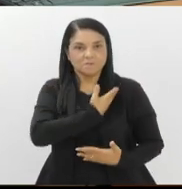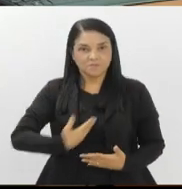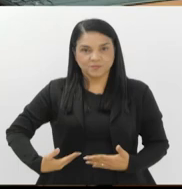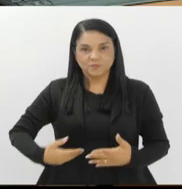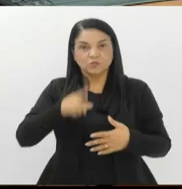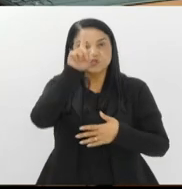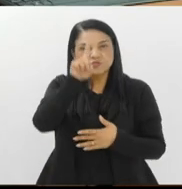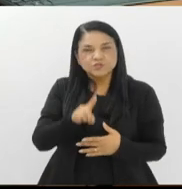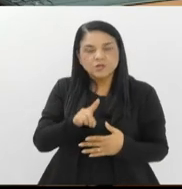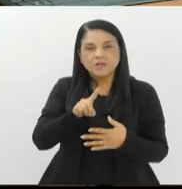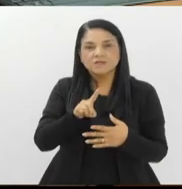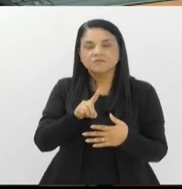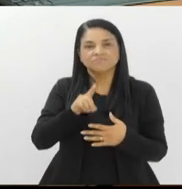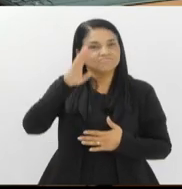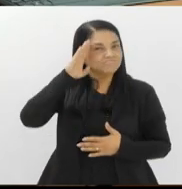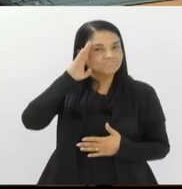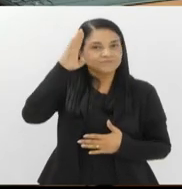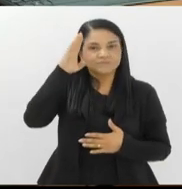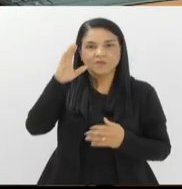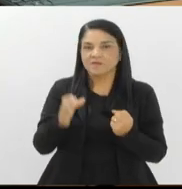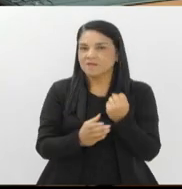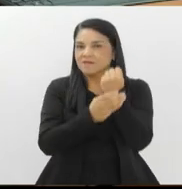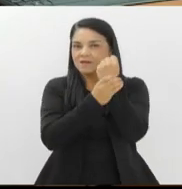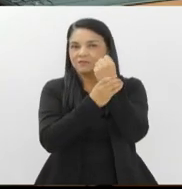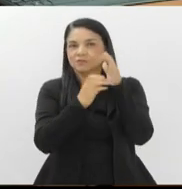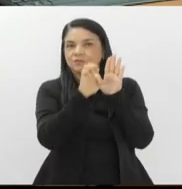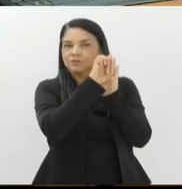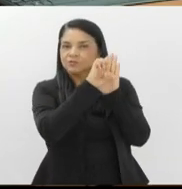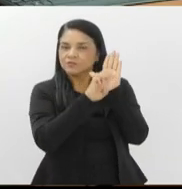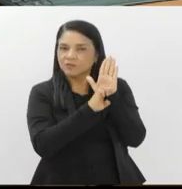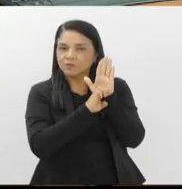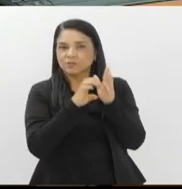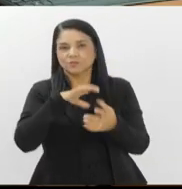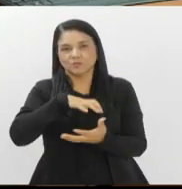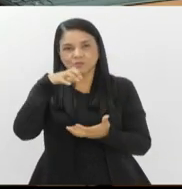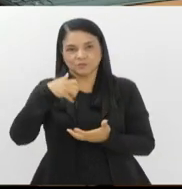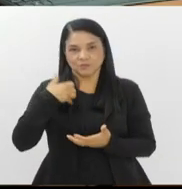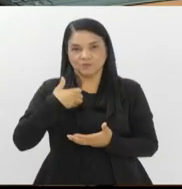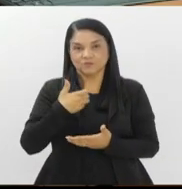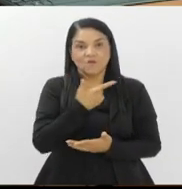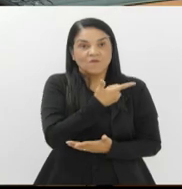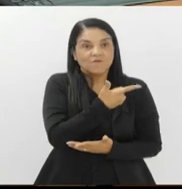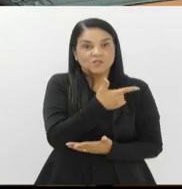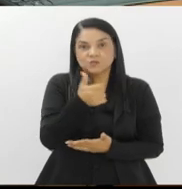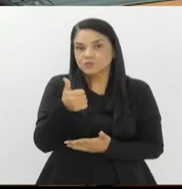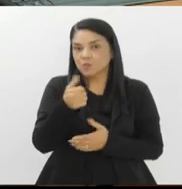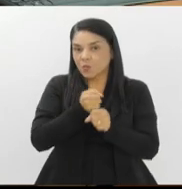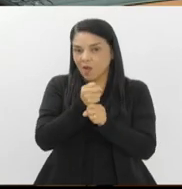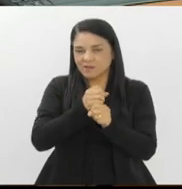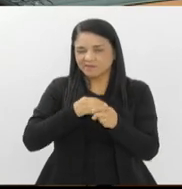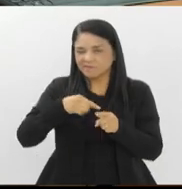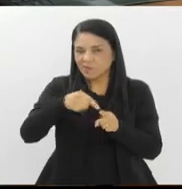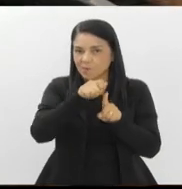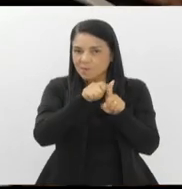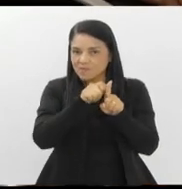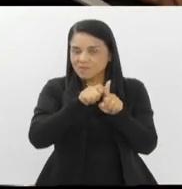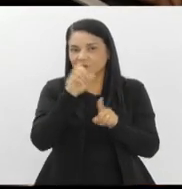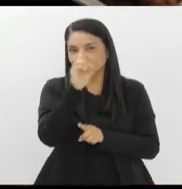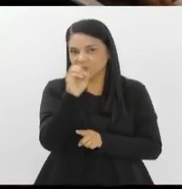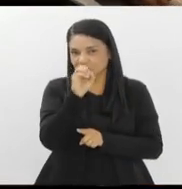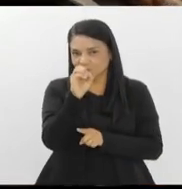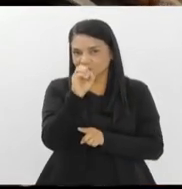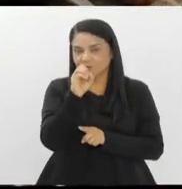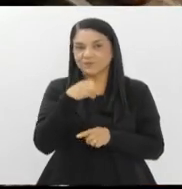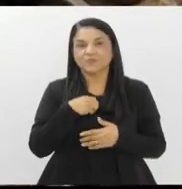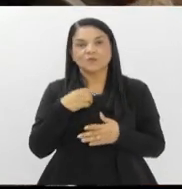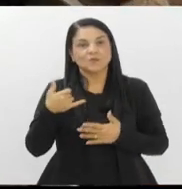aos direitos fundamentais garantidos no Estatuto do Idoso, que vai completar 21 anos em outubro. O diz que